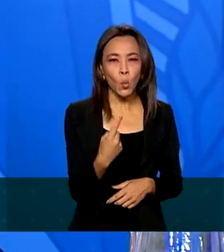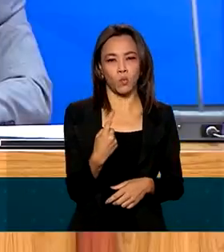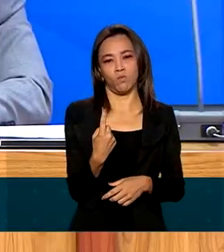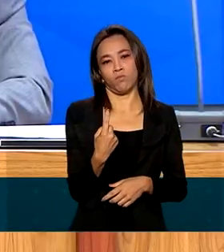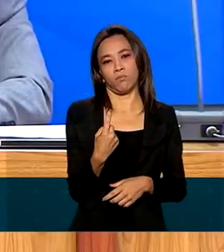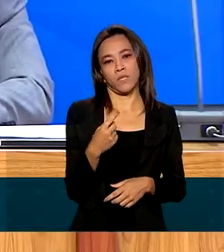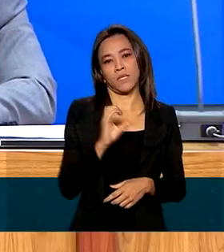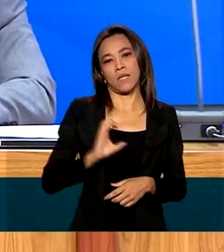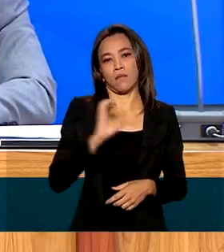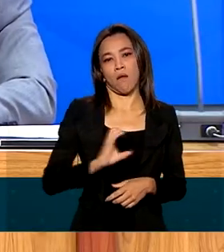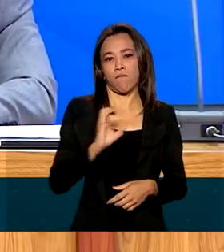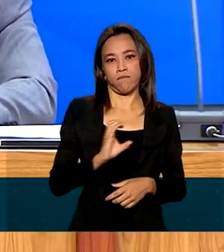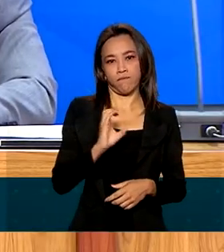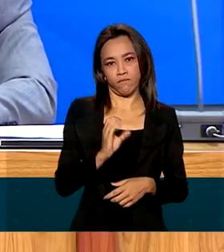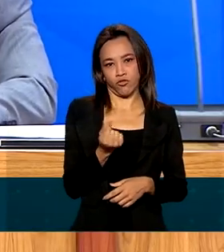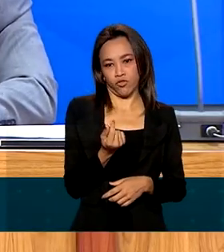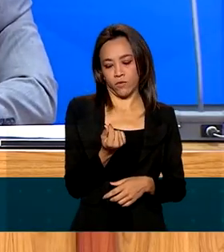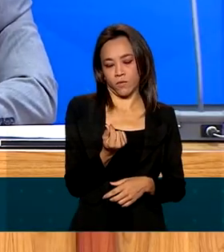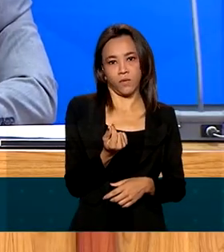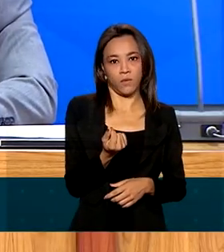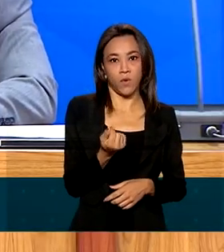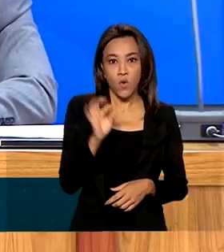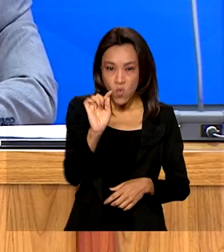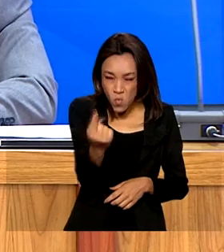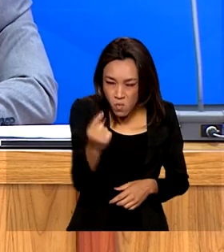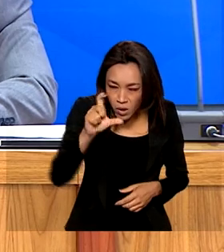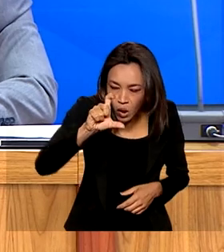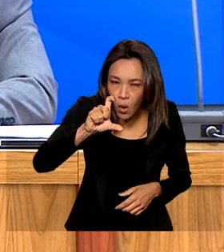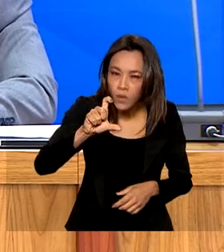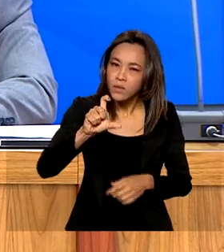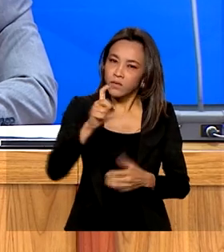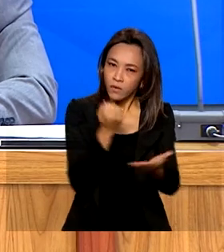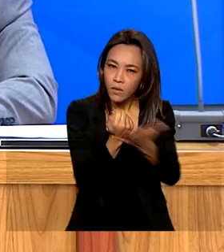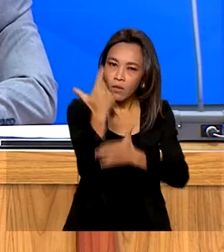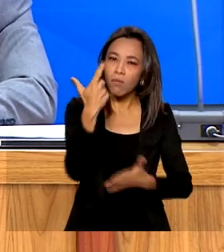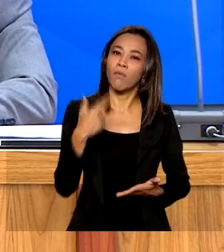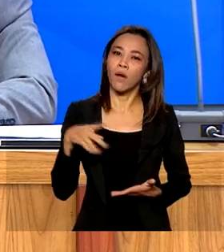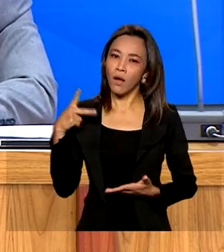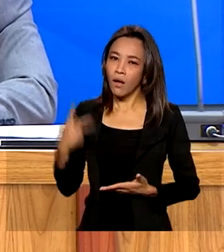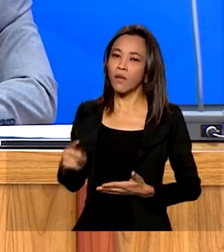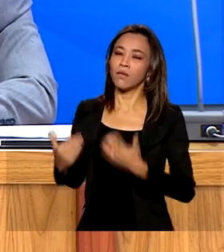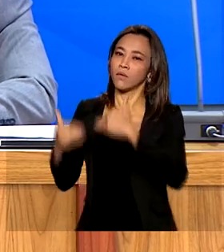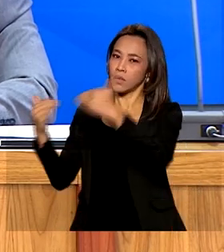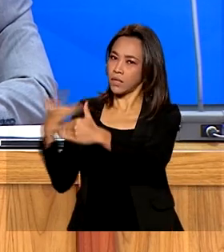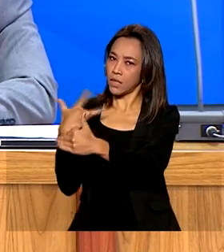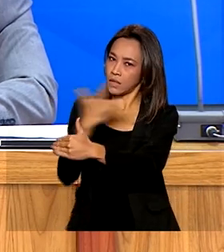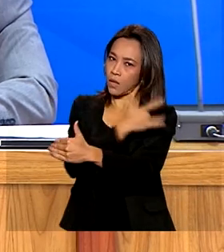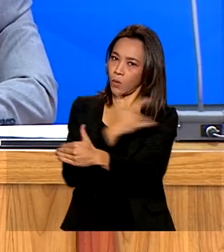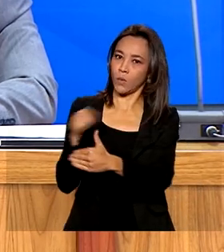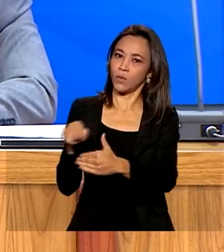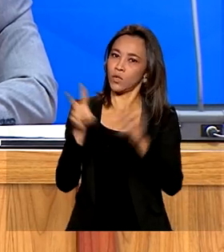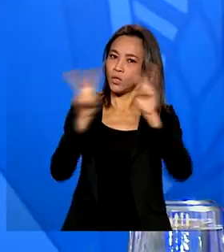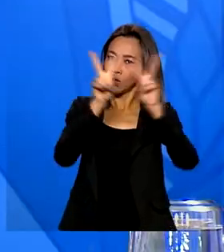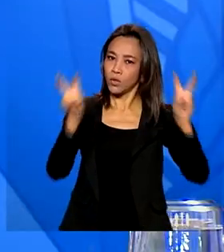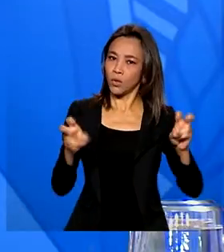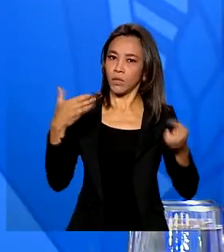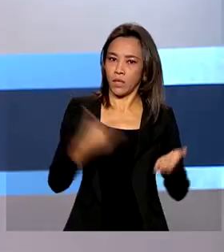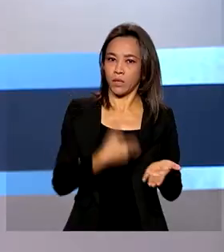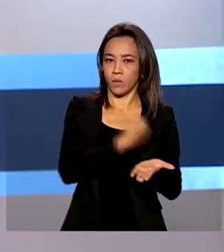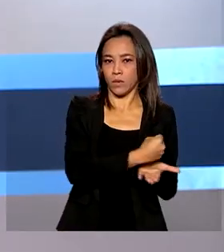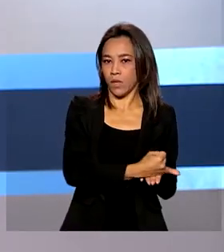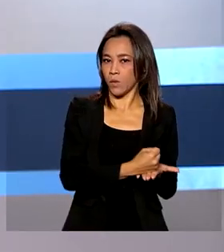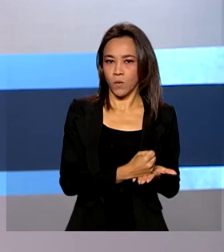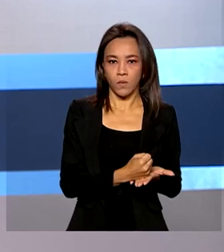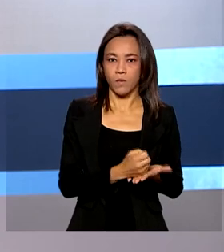público. Um centavo. Uma dose de vacina foi adquirida pelo Ministério da Saúde referente a esse contrato.